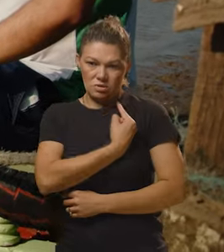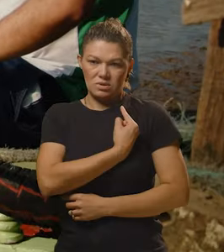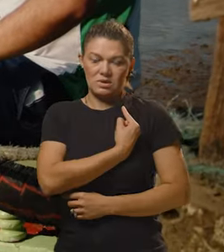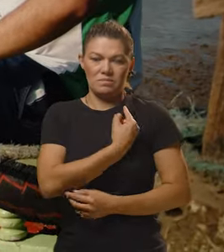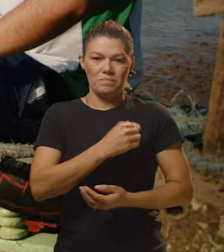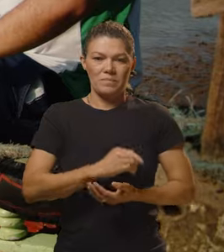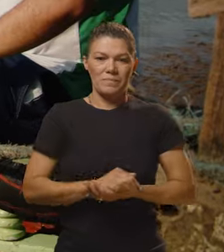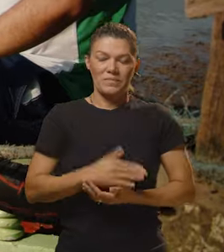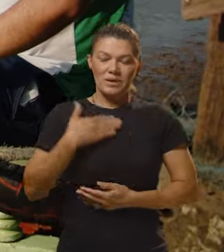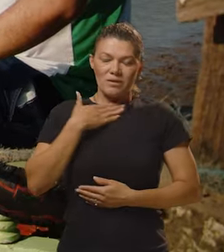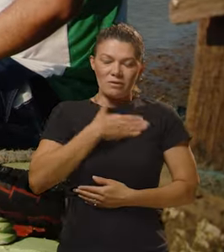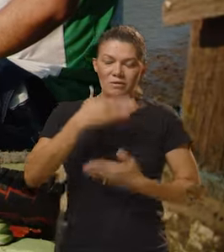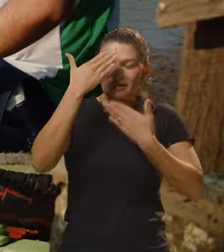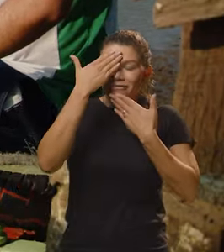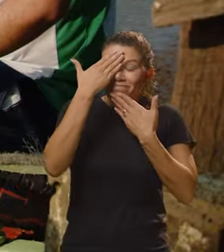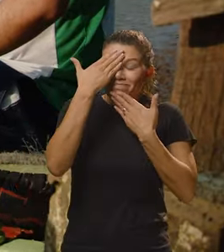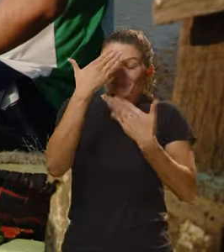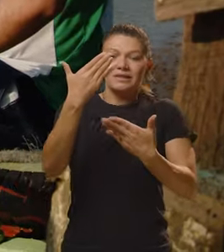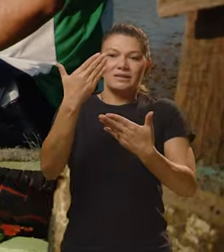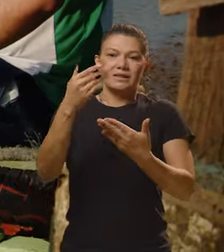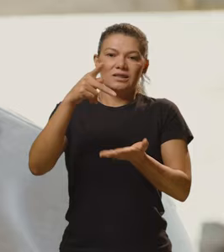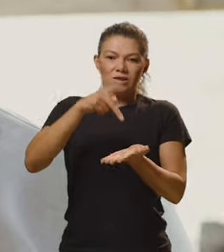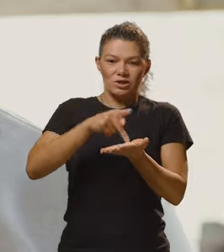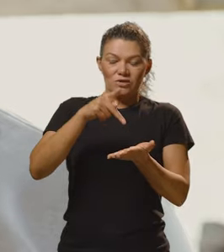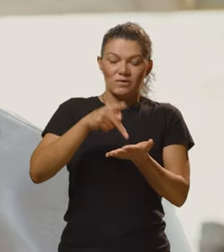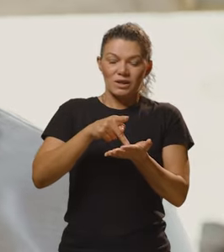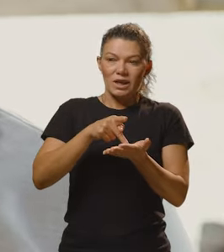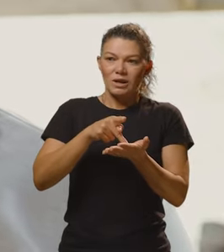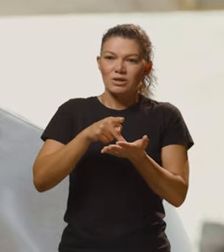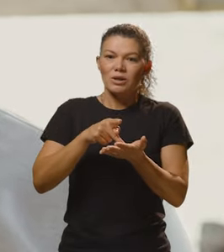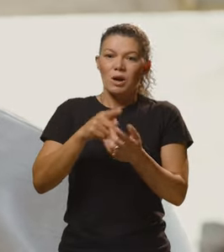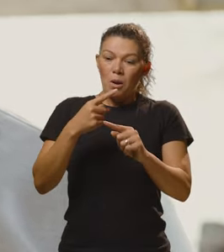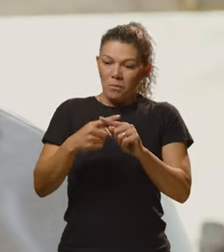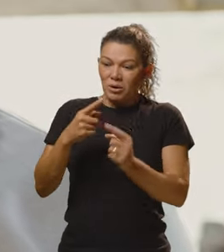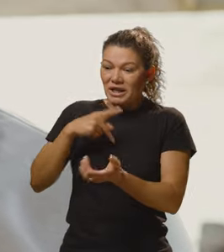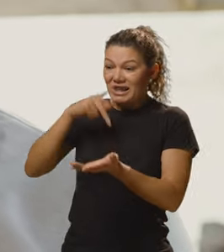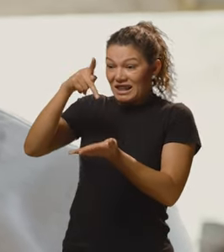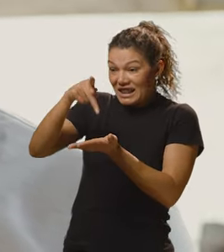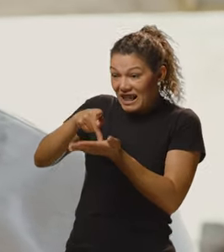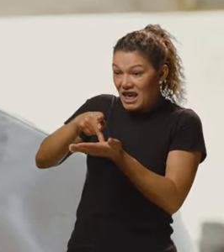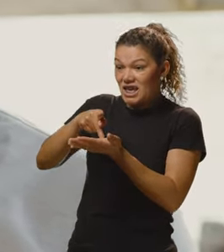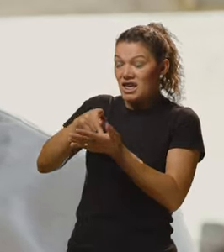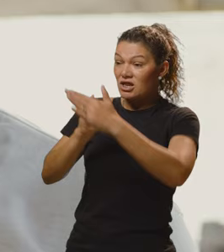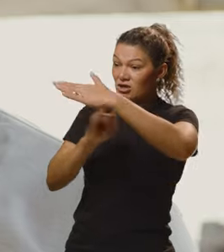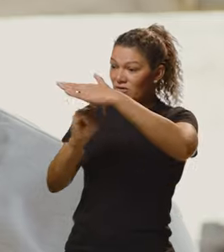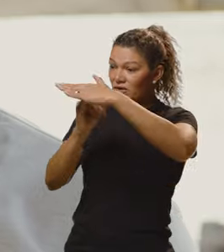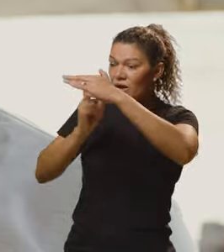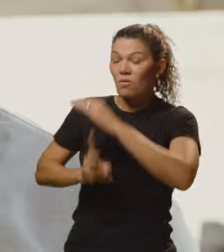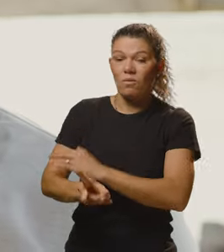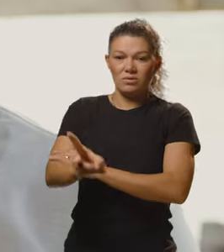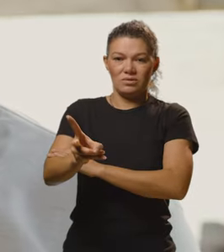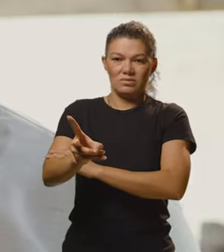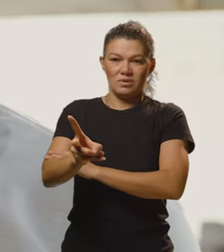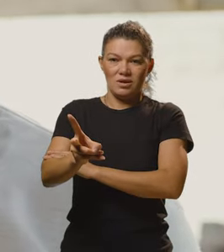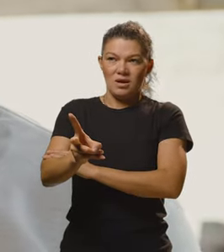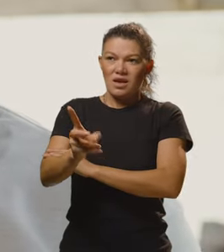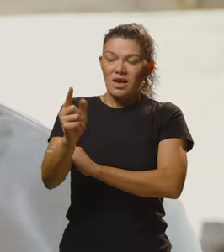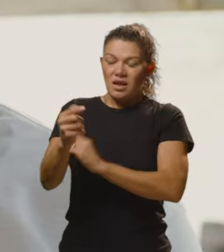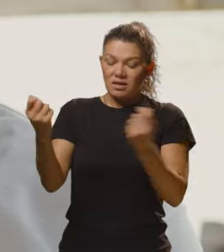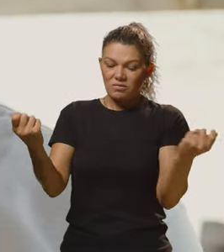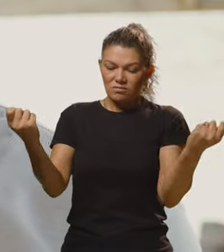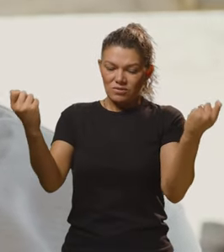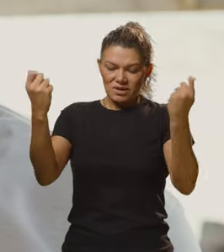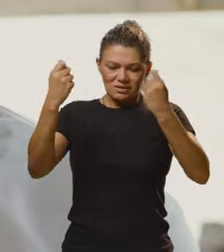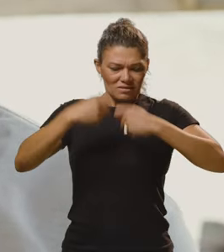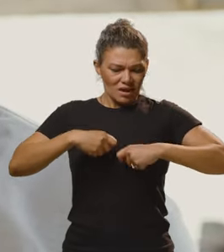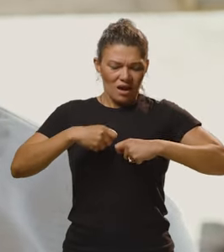Só gostaria de agradecer muito a existência e a permanência do Instituto Federal. Ele